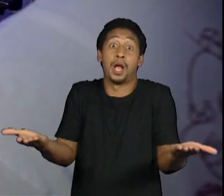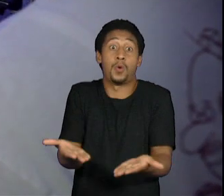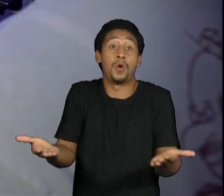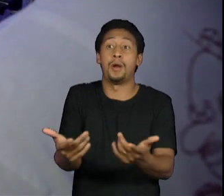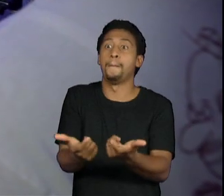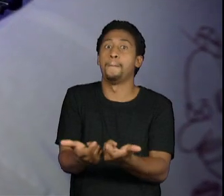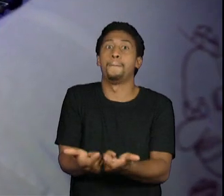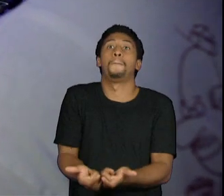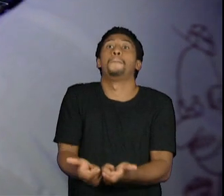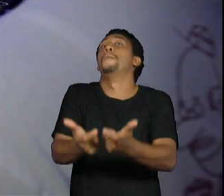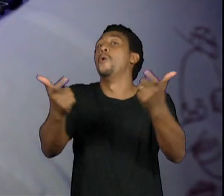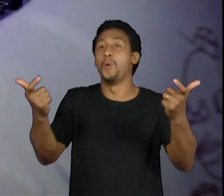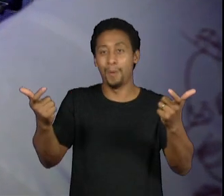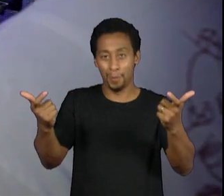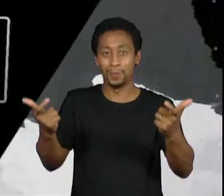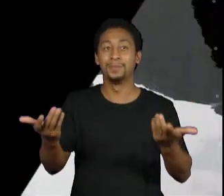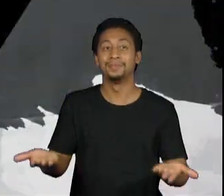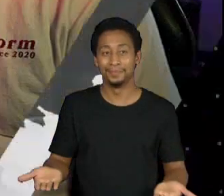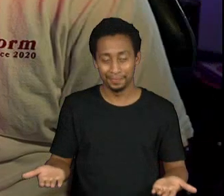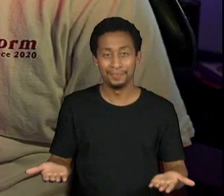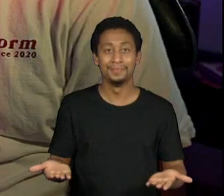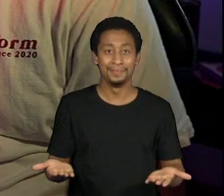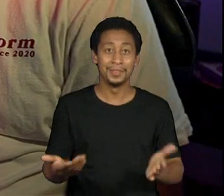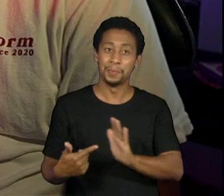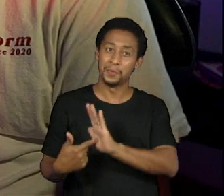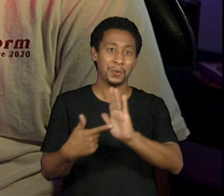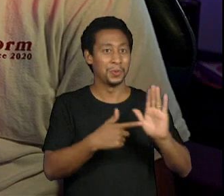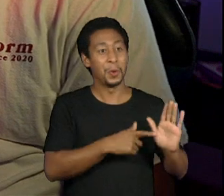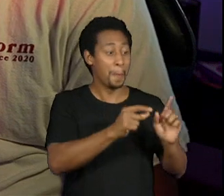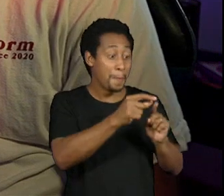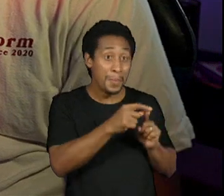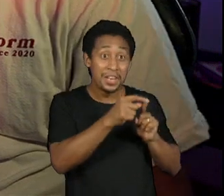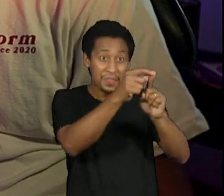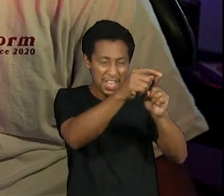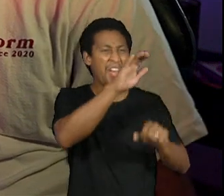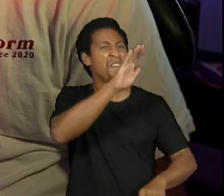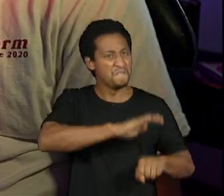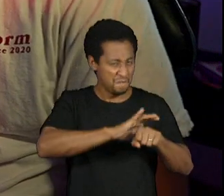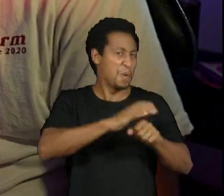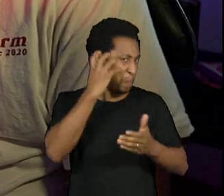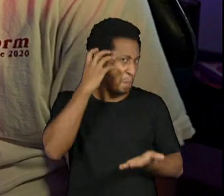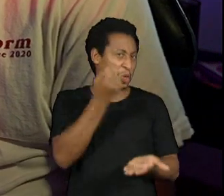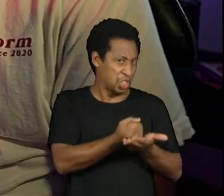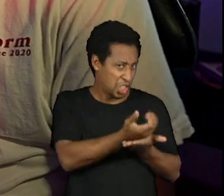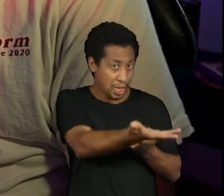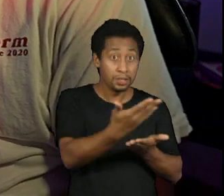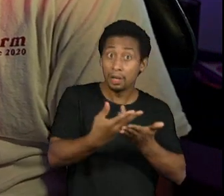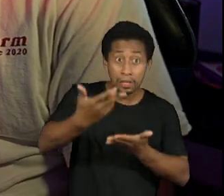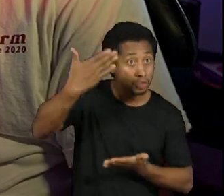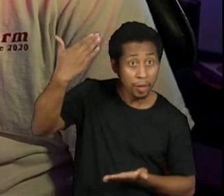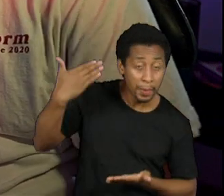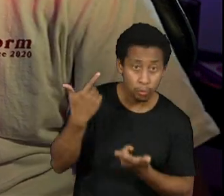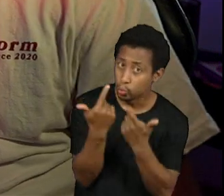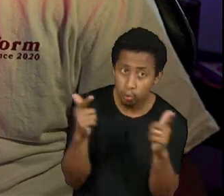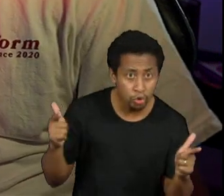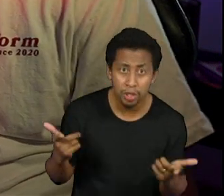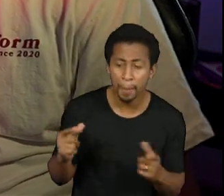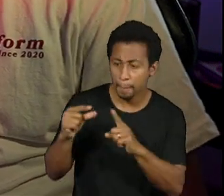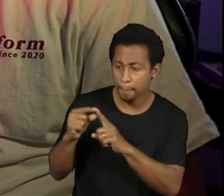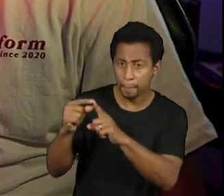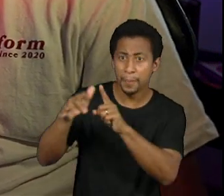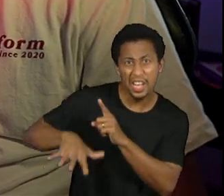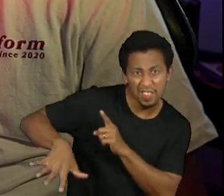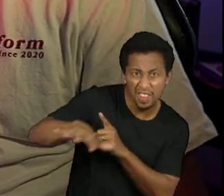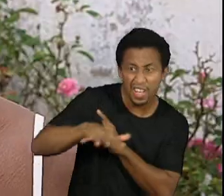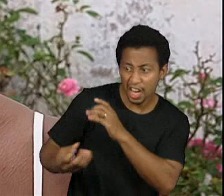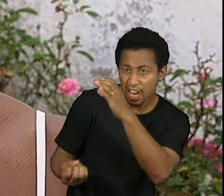ele é, pô, é isso. Periferia faz podcast, que antigamente periferia não fazia podcast, mas periferia não tinha